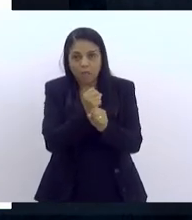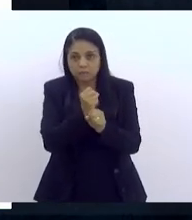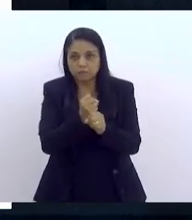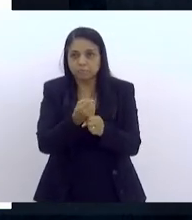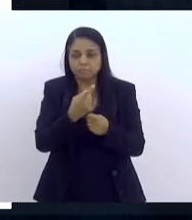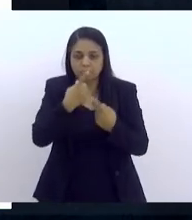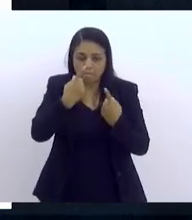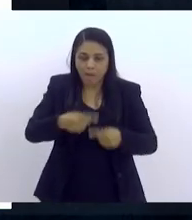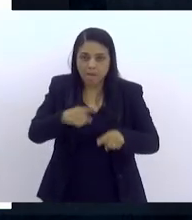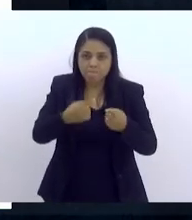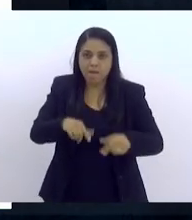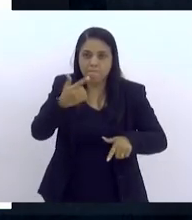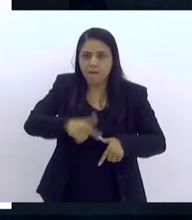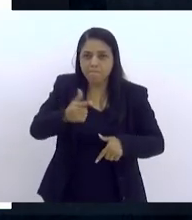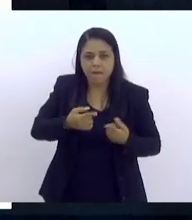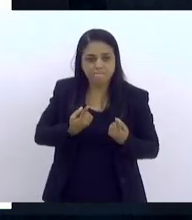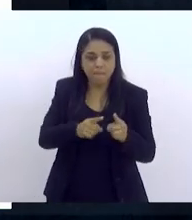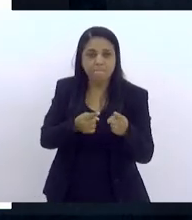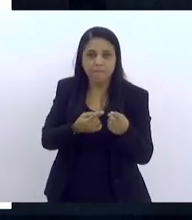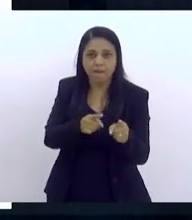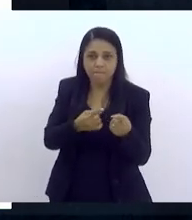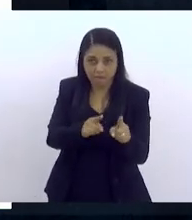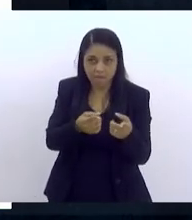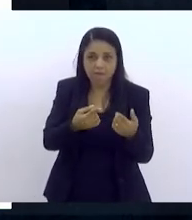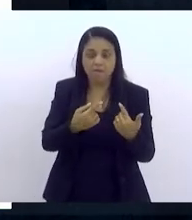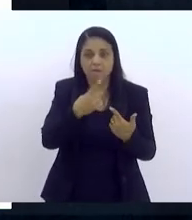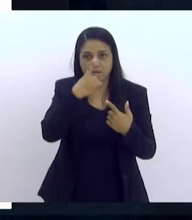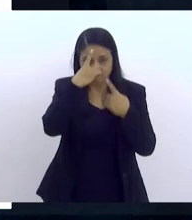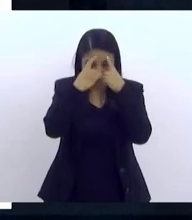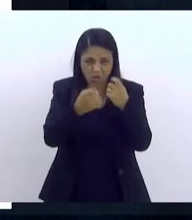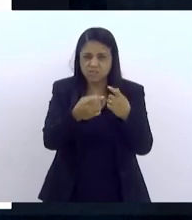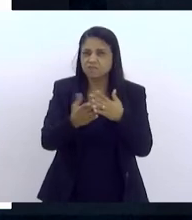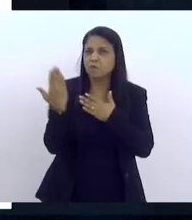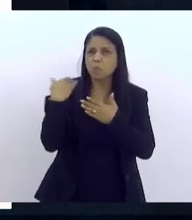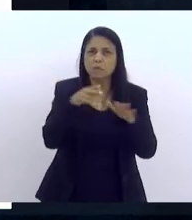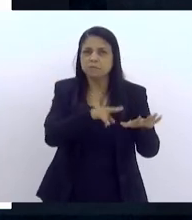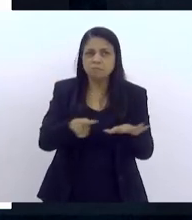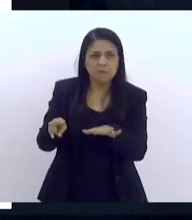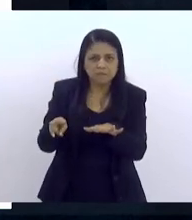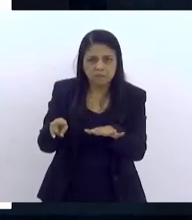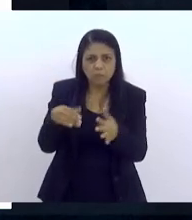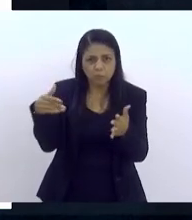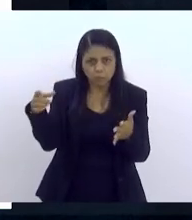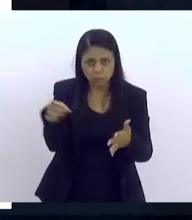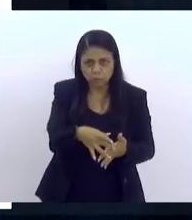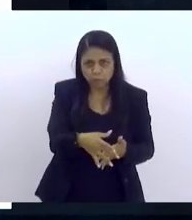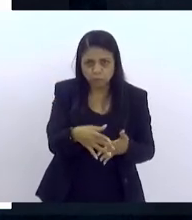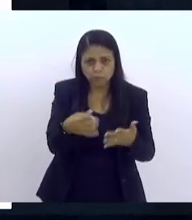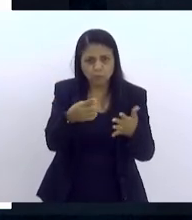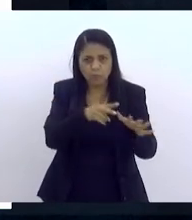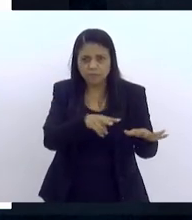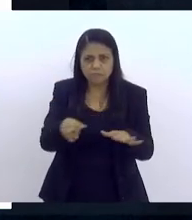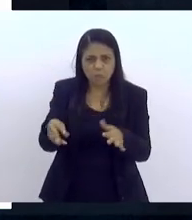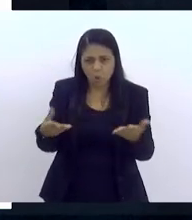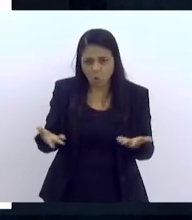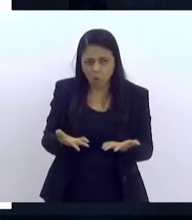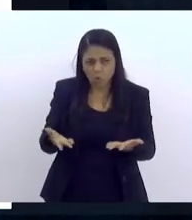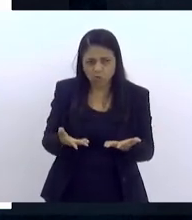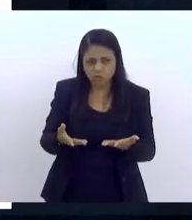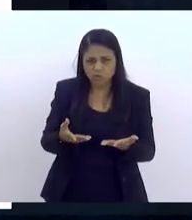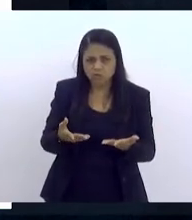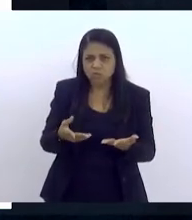E que o último ataque, a escola tem o quê? Não tem nem uma semana. O último teve, acho que está fazendo hoje,